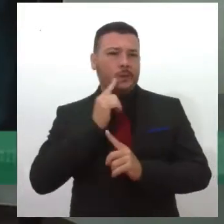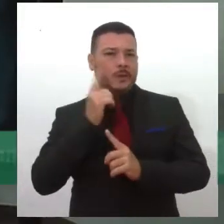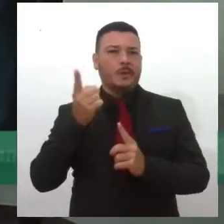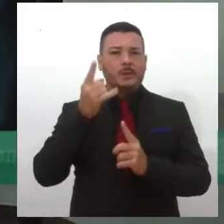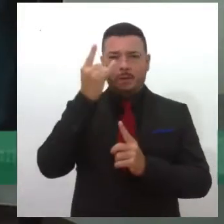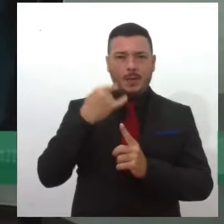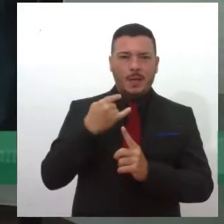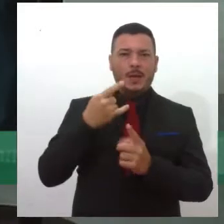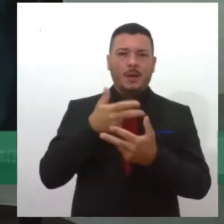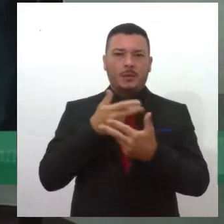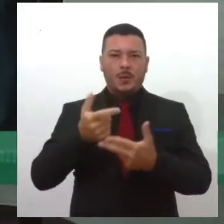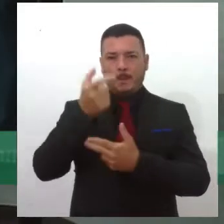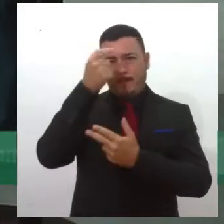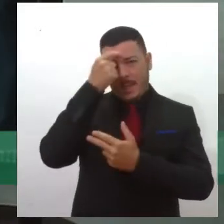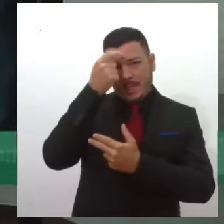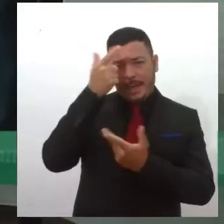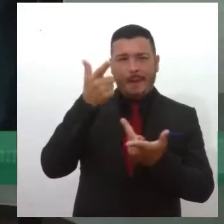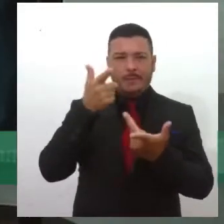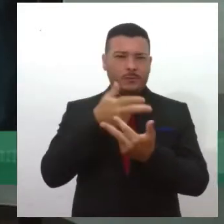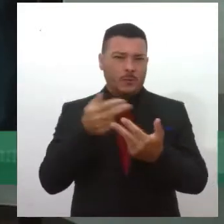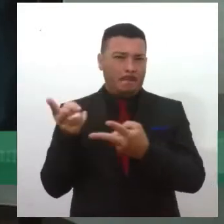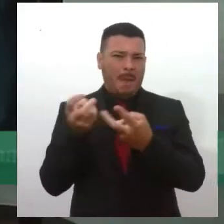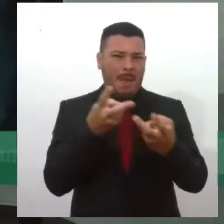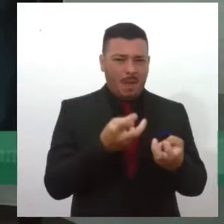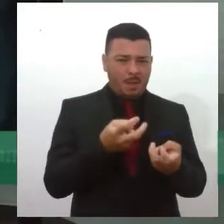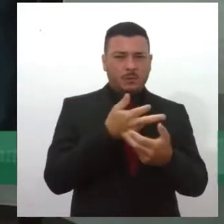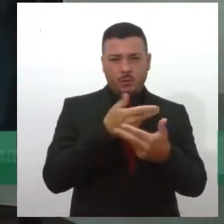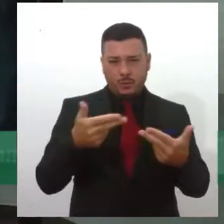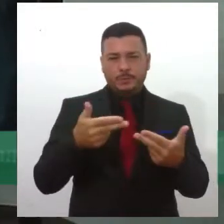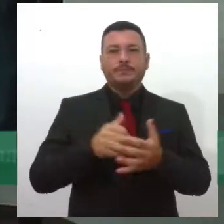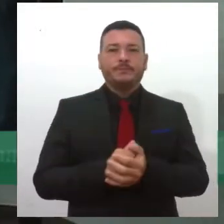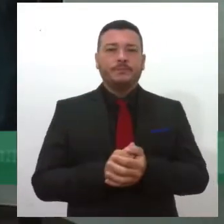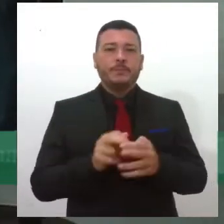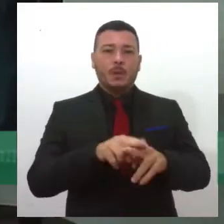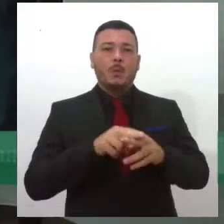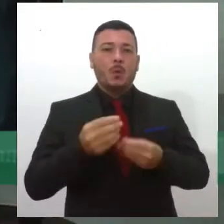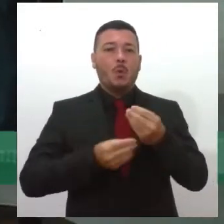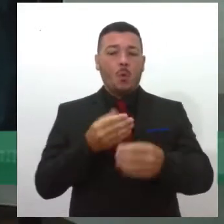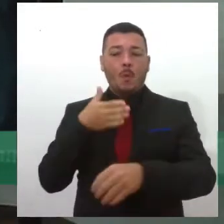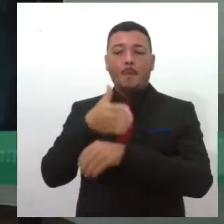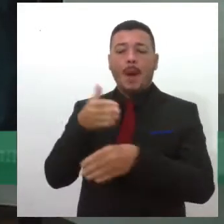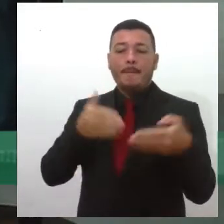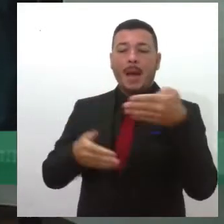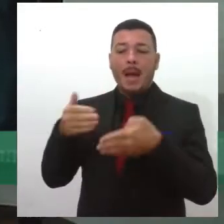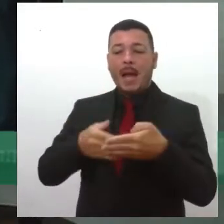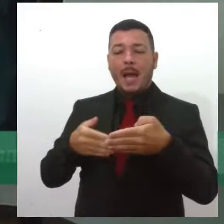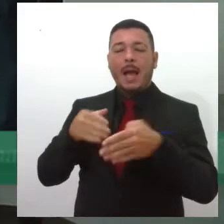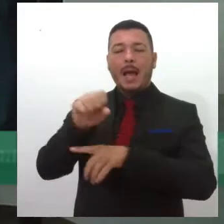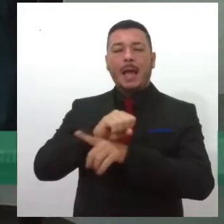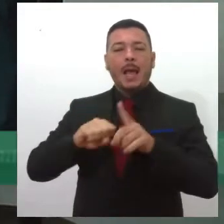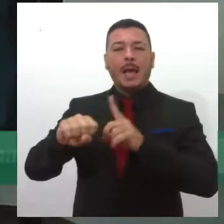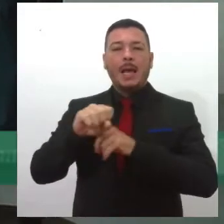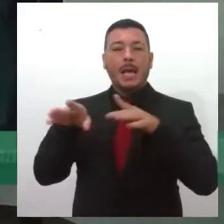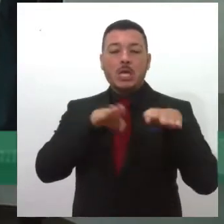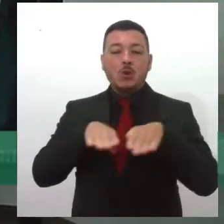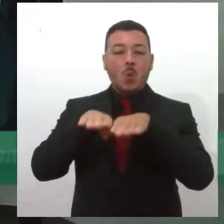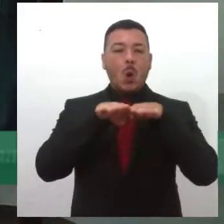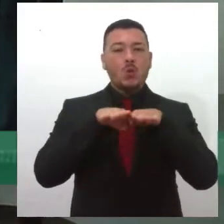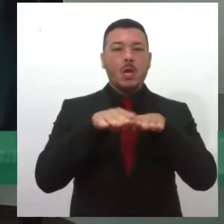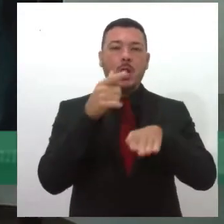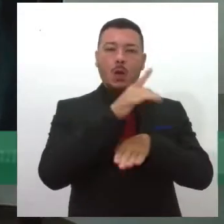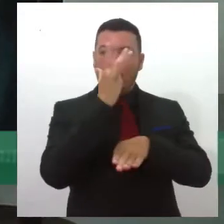intelectual ou sensorial, e que pode obstruir na sociedade sua participação em igualdade com outras